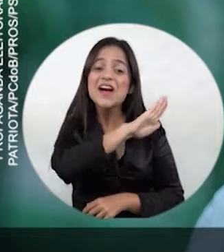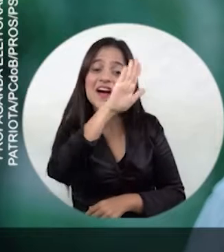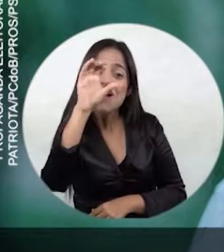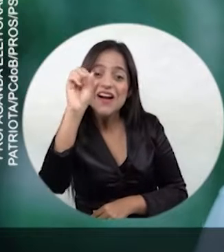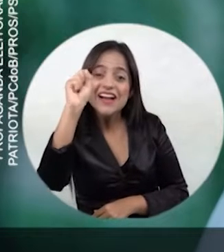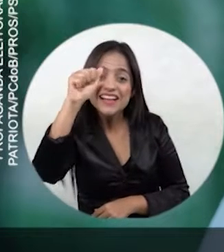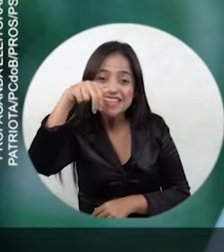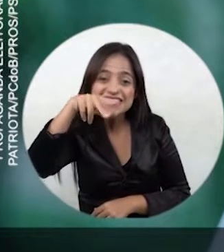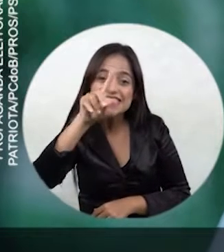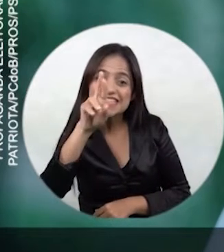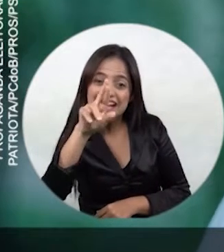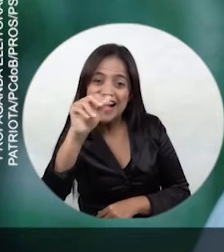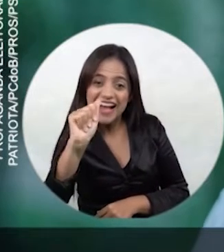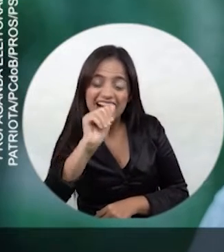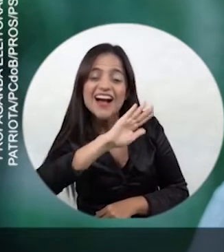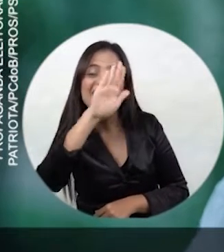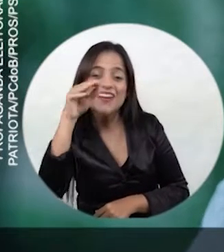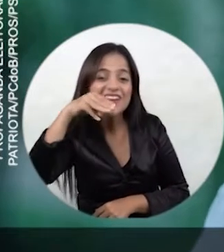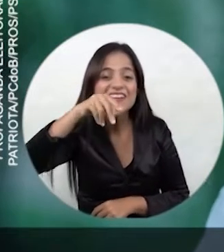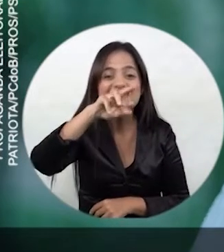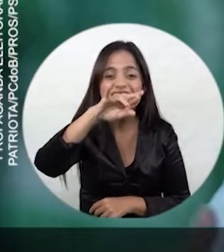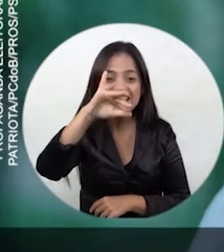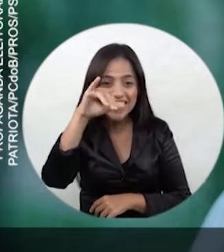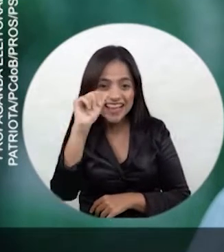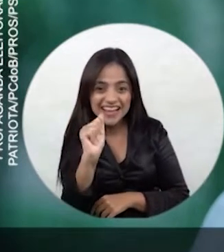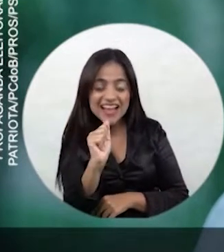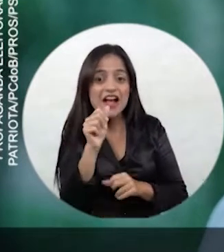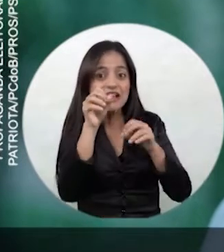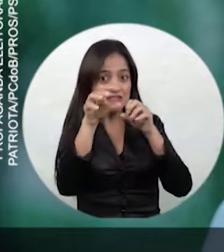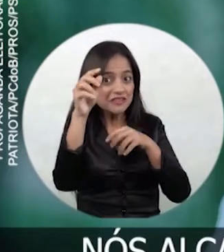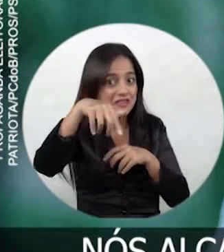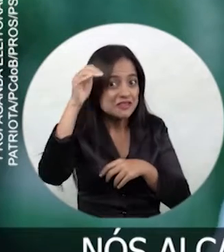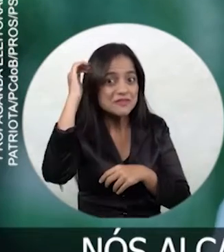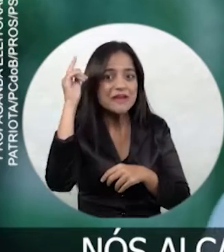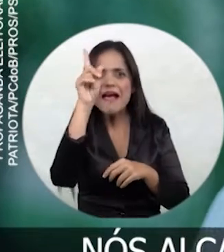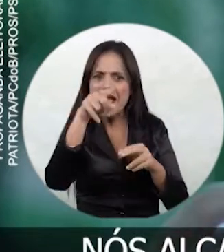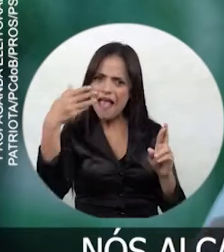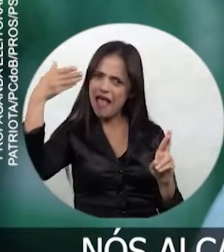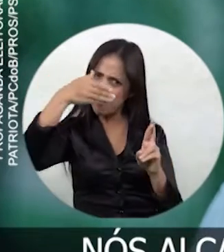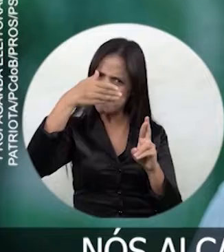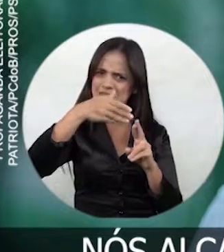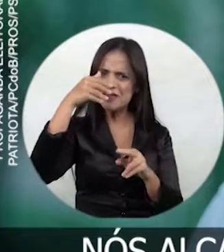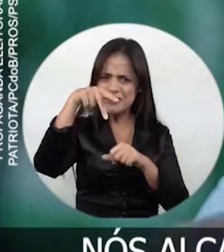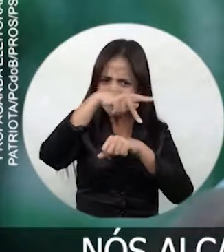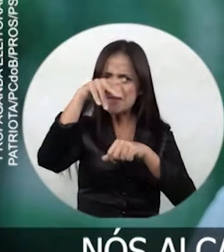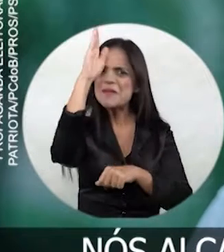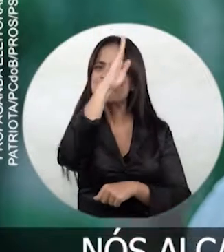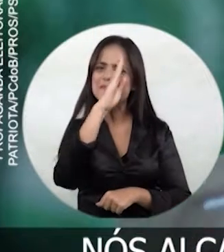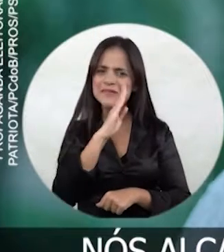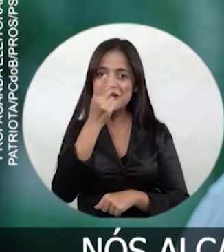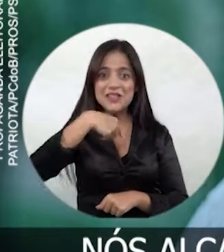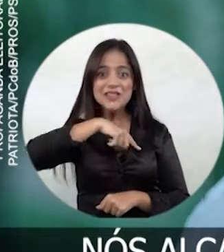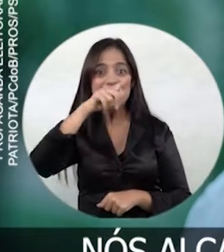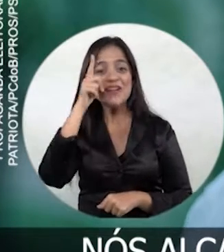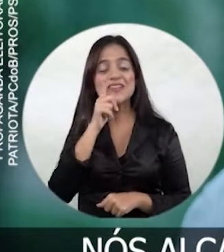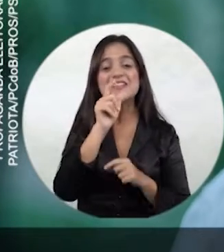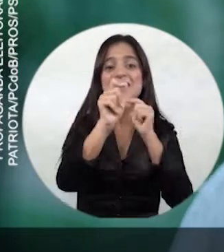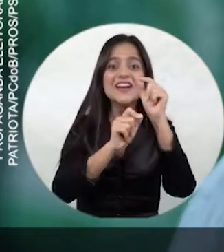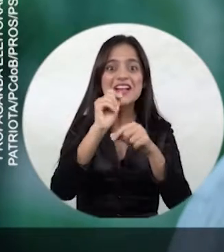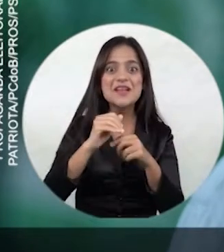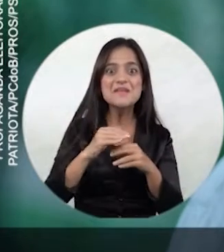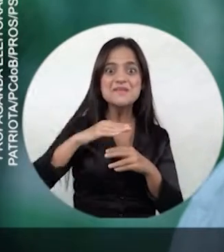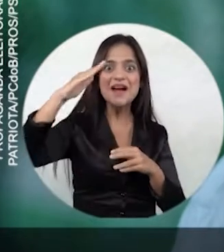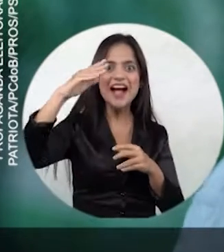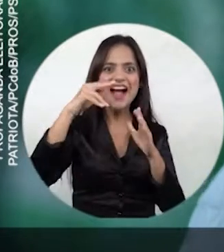Maria. A educação de Tumbiara é uma referência para Goiás e para o Brasil. Nós alcançamos a maior nota do IDEB da nossa história.